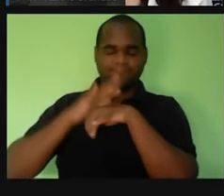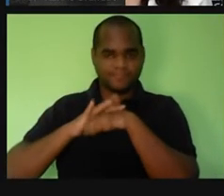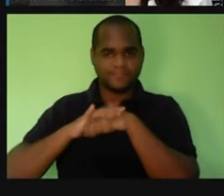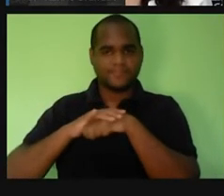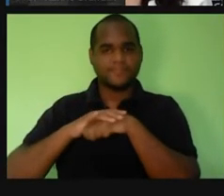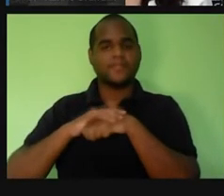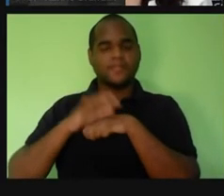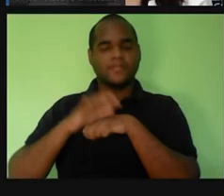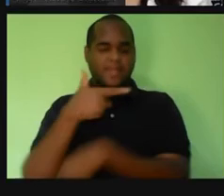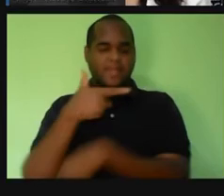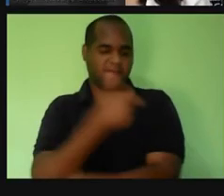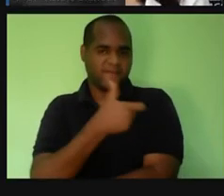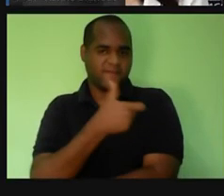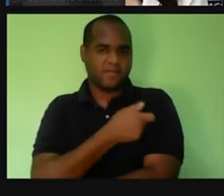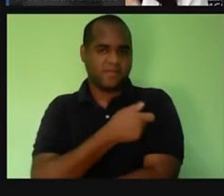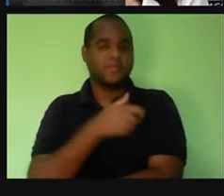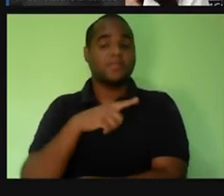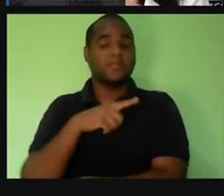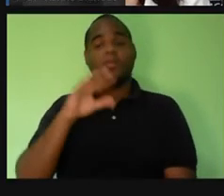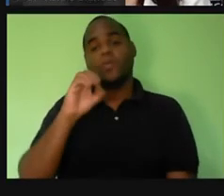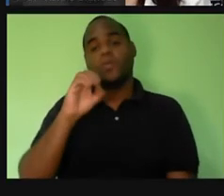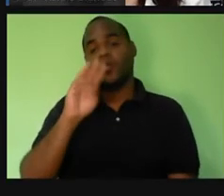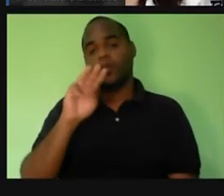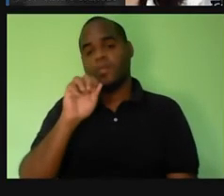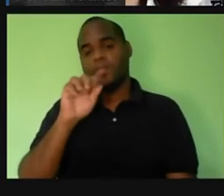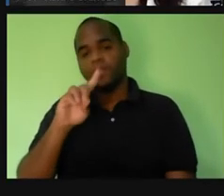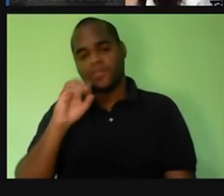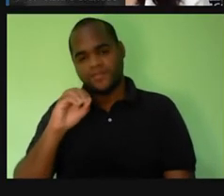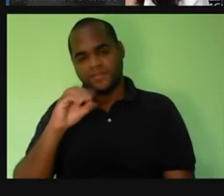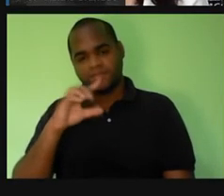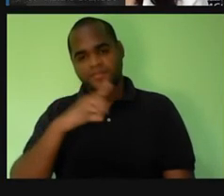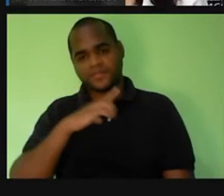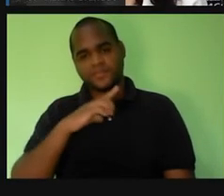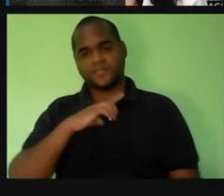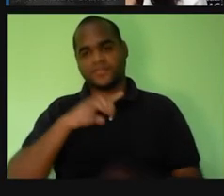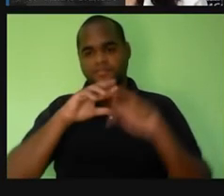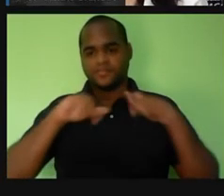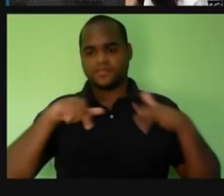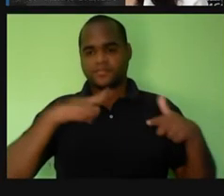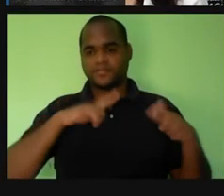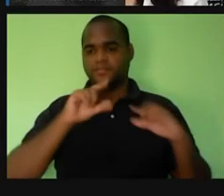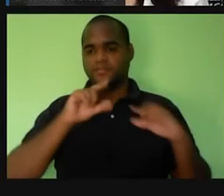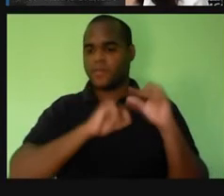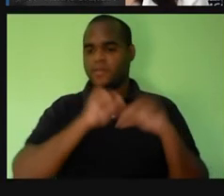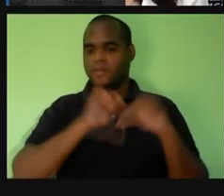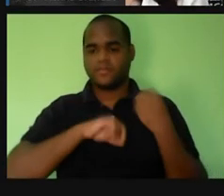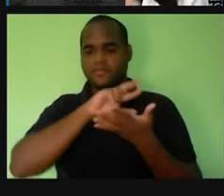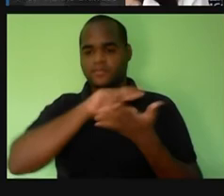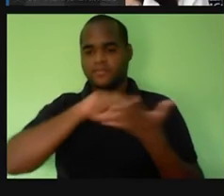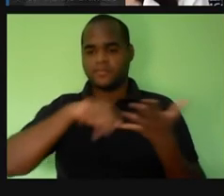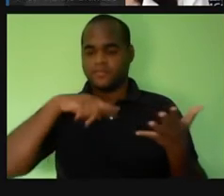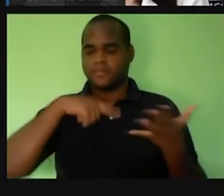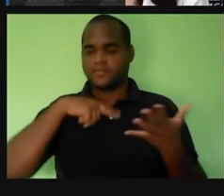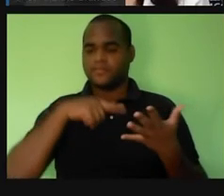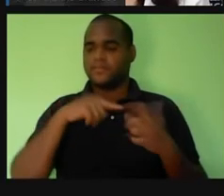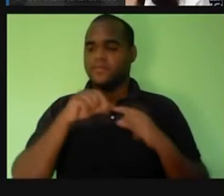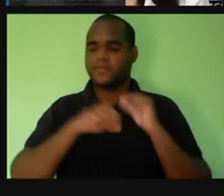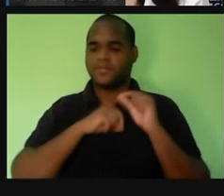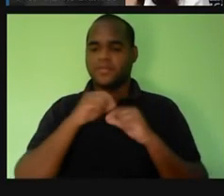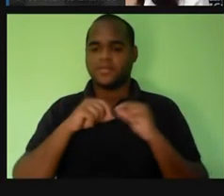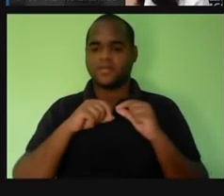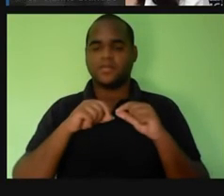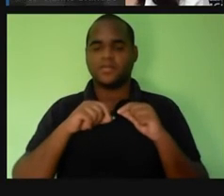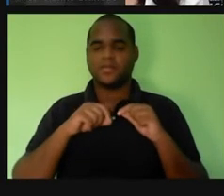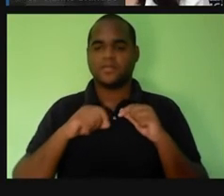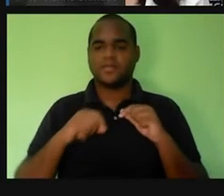pelo mesmo entrave. E aí, que aconteceu, né? Essa campanha de vacinação contra a varíola, né? Esse, Oswaldo